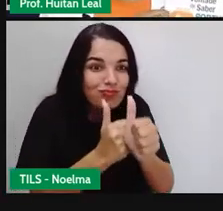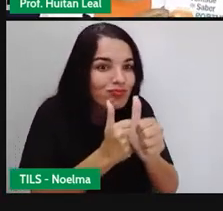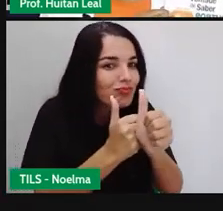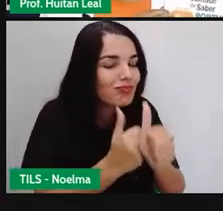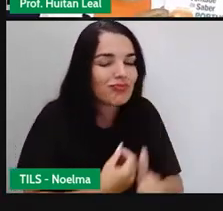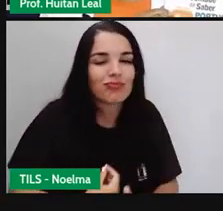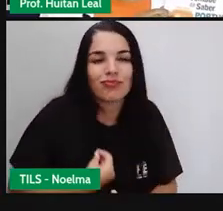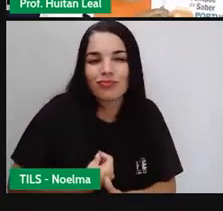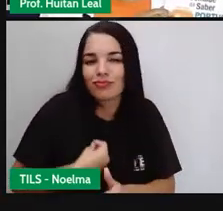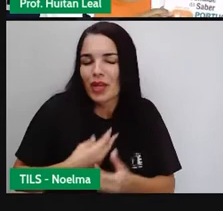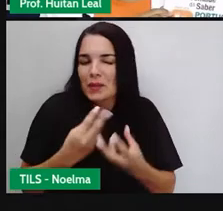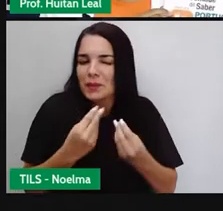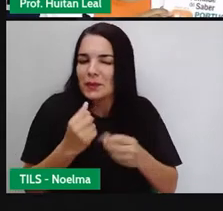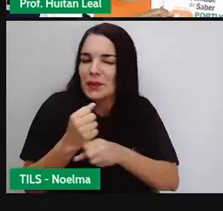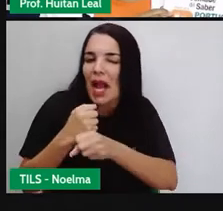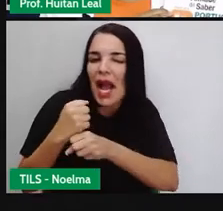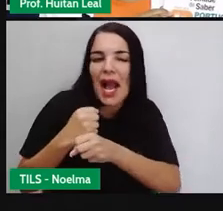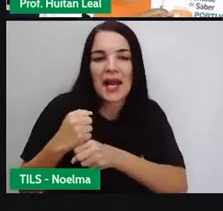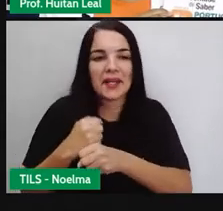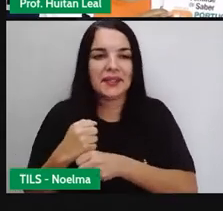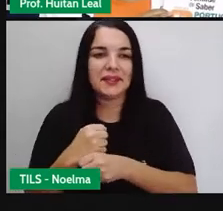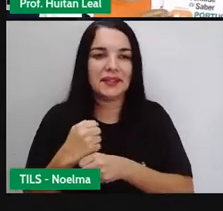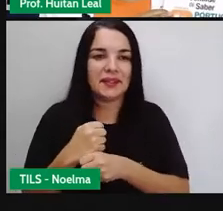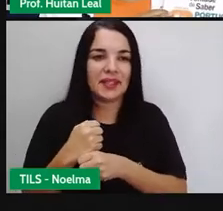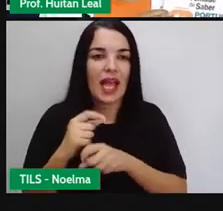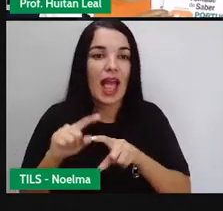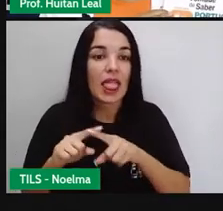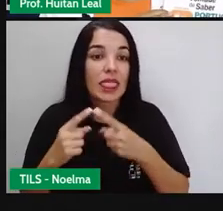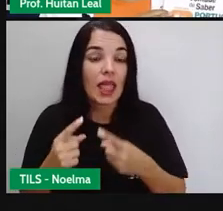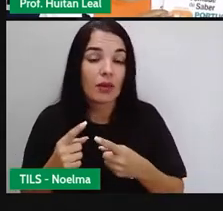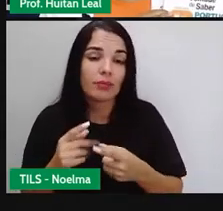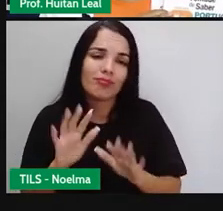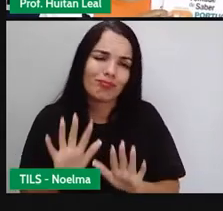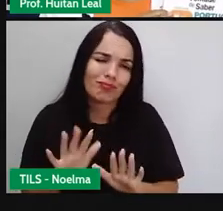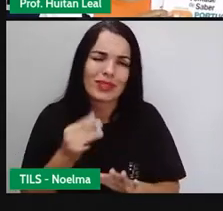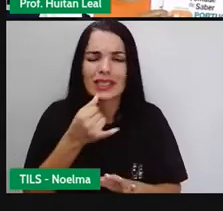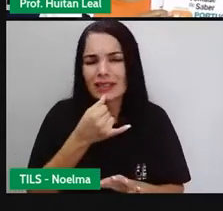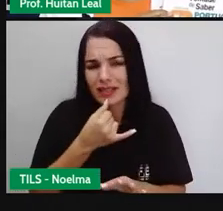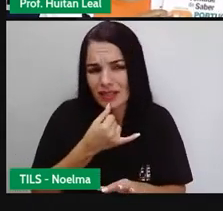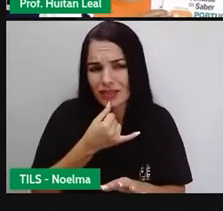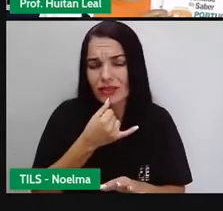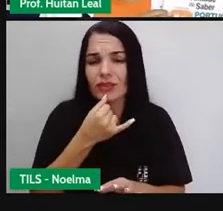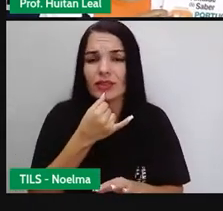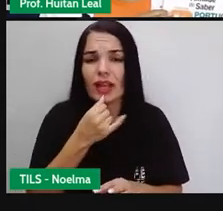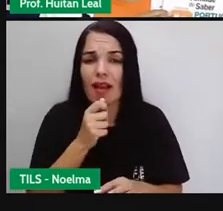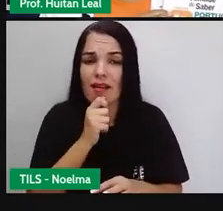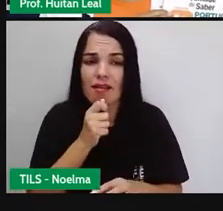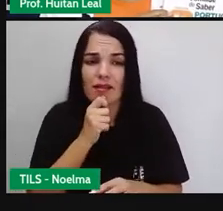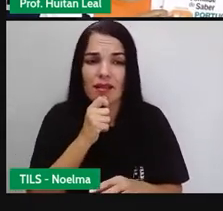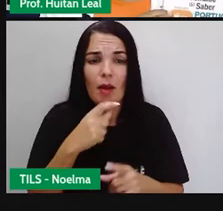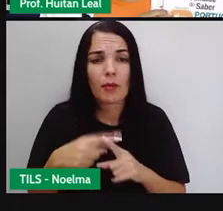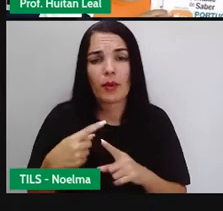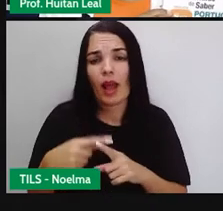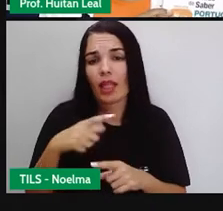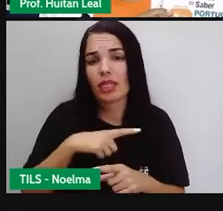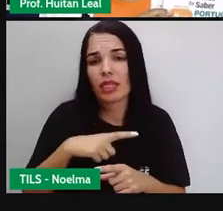nossa vida. é? Então, infelizmente, ainda tem a situação de que pessoas